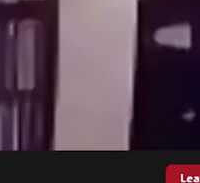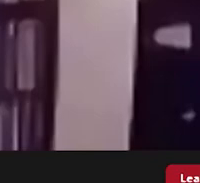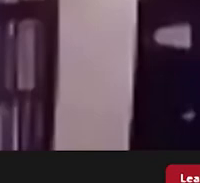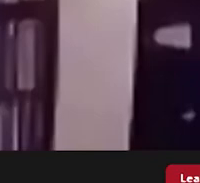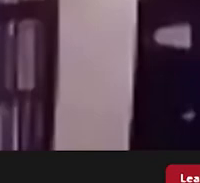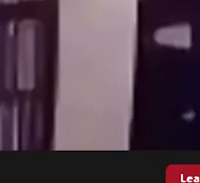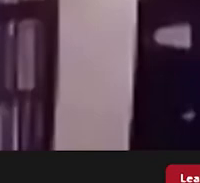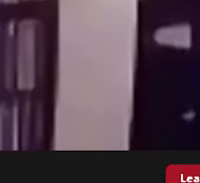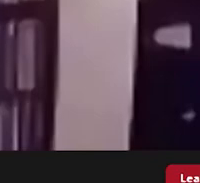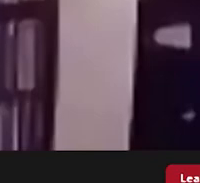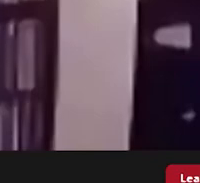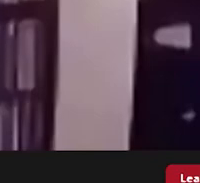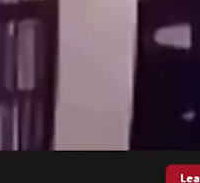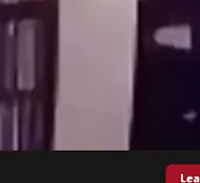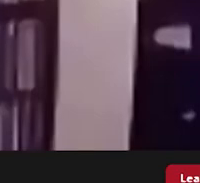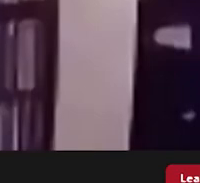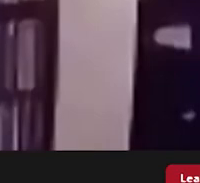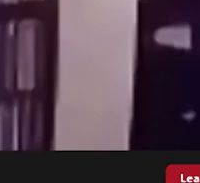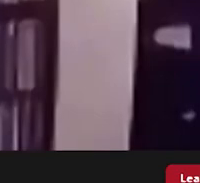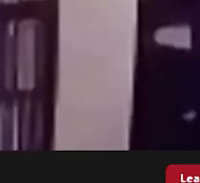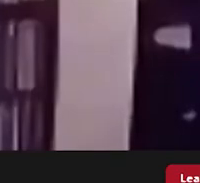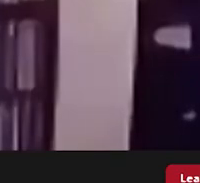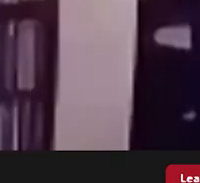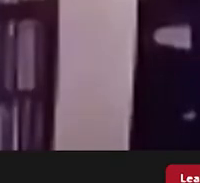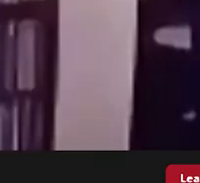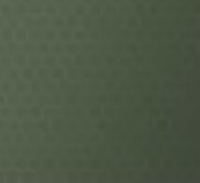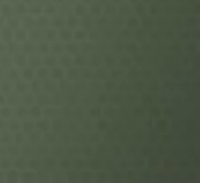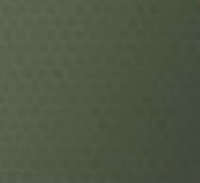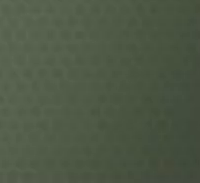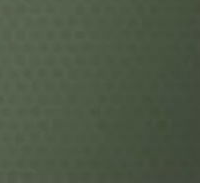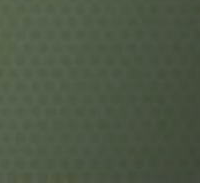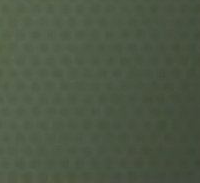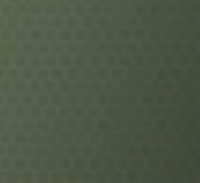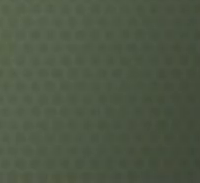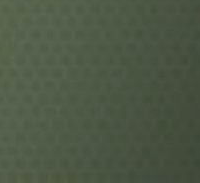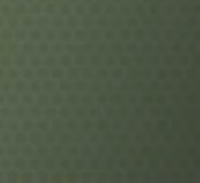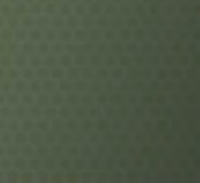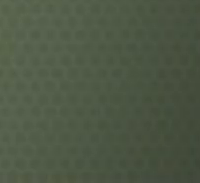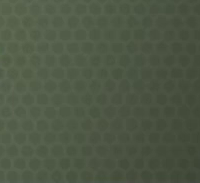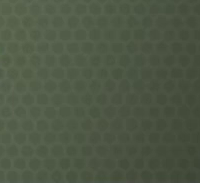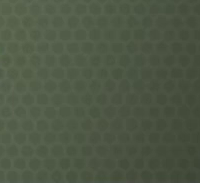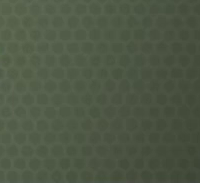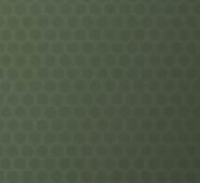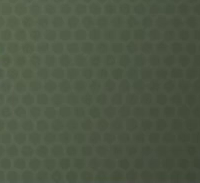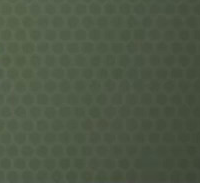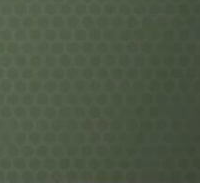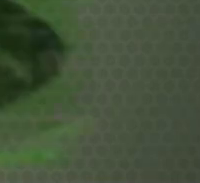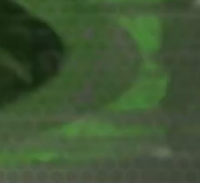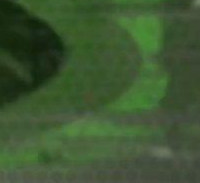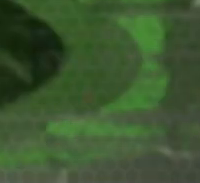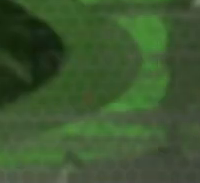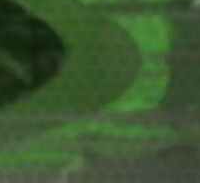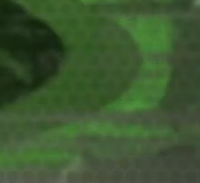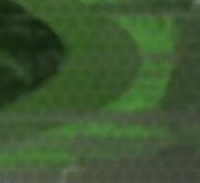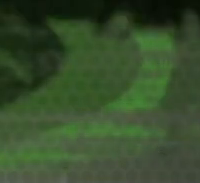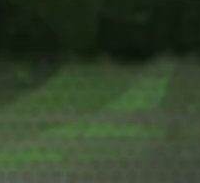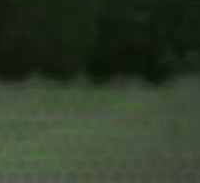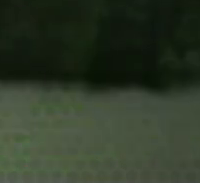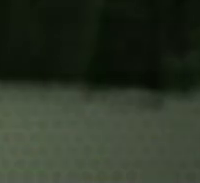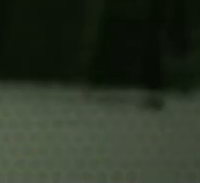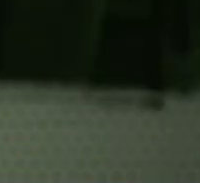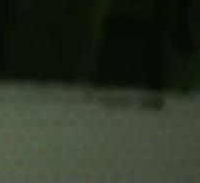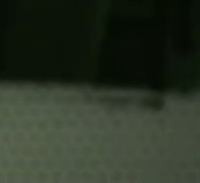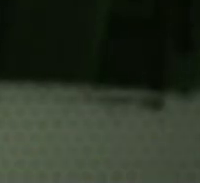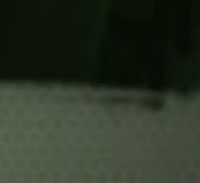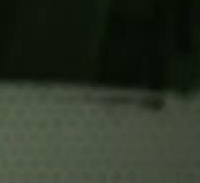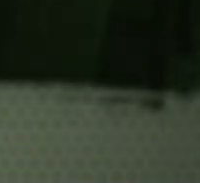obrigado a todos a presença de todos e e a a a multiplication at